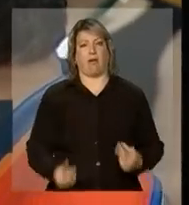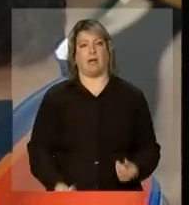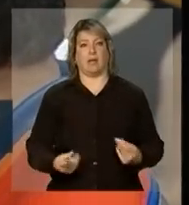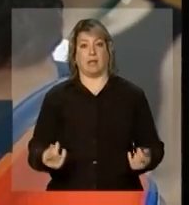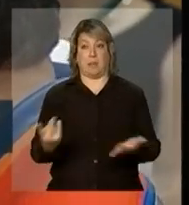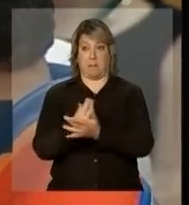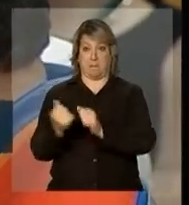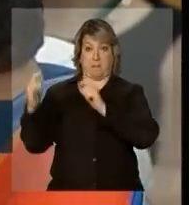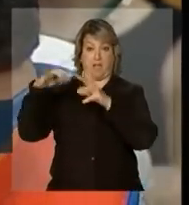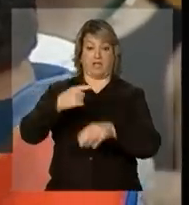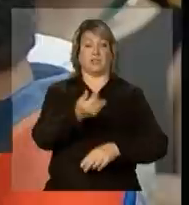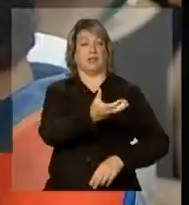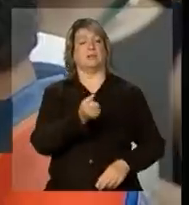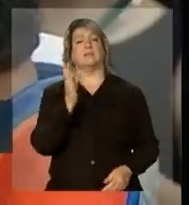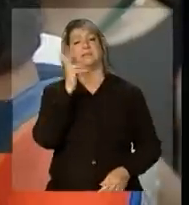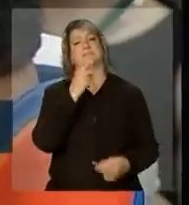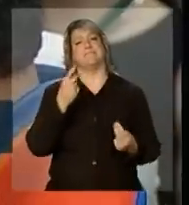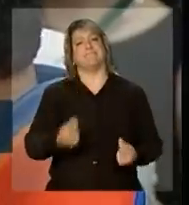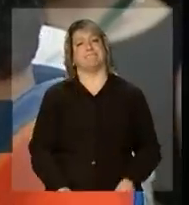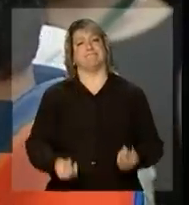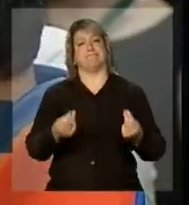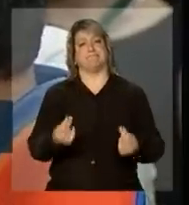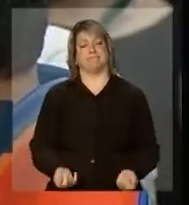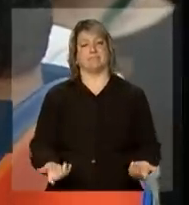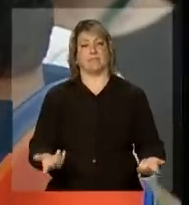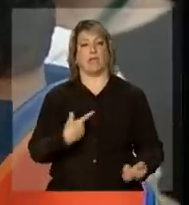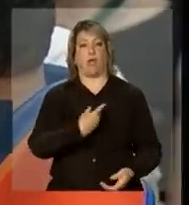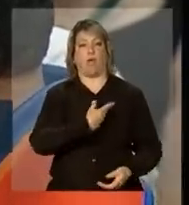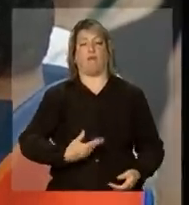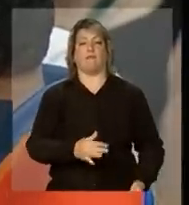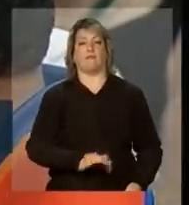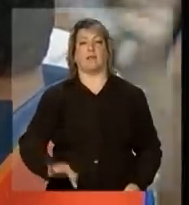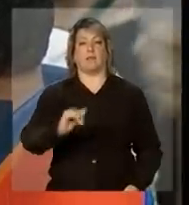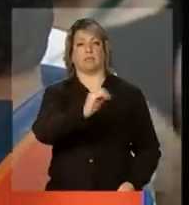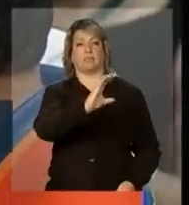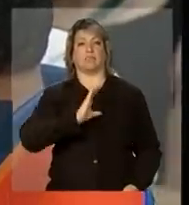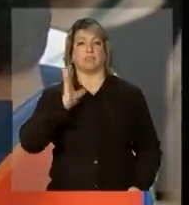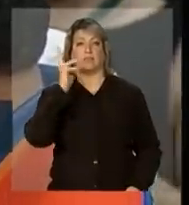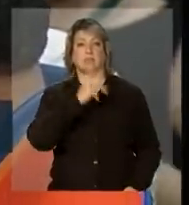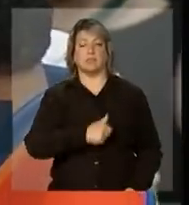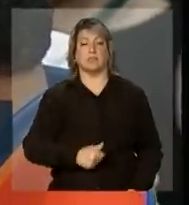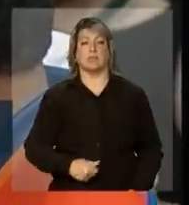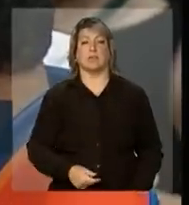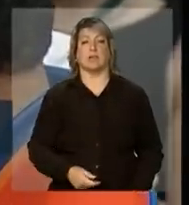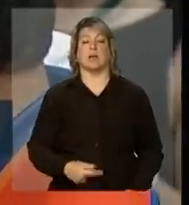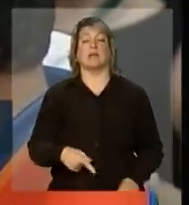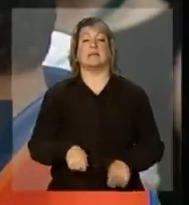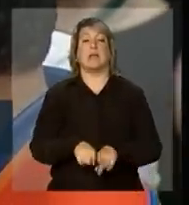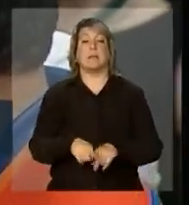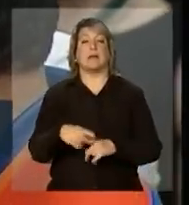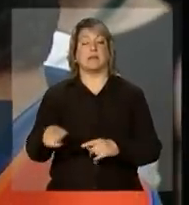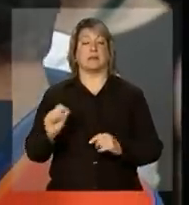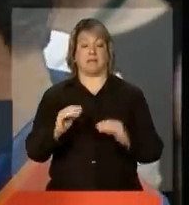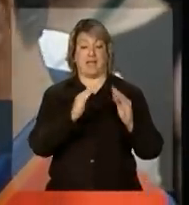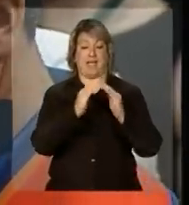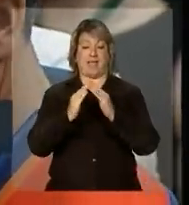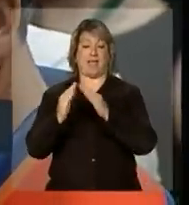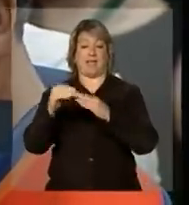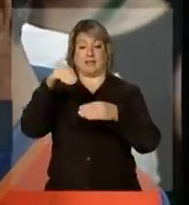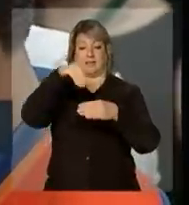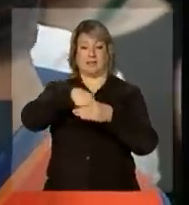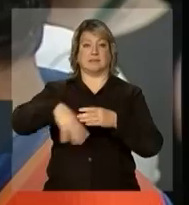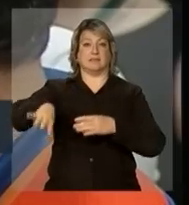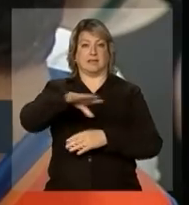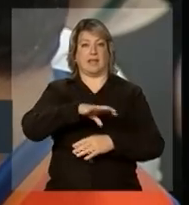desastre natural, receber o dinheiro do governo federal e também essa questão das ocupações nas encostas e dentro